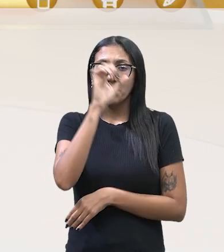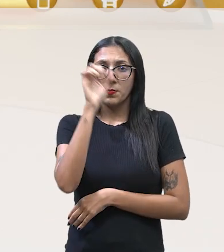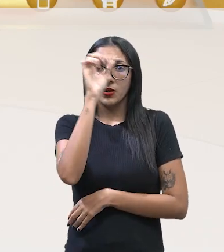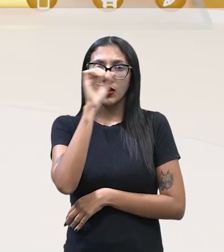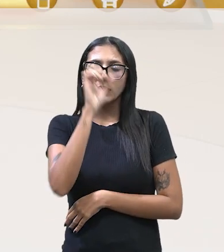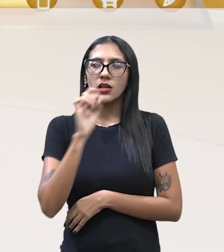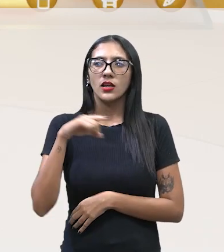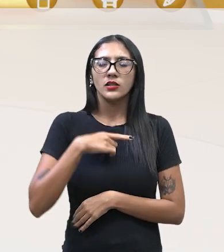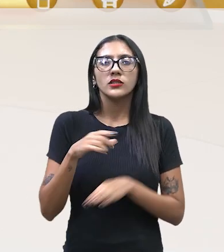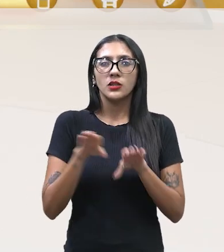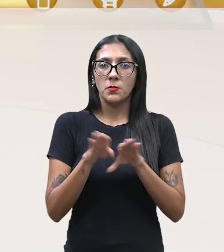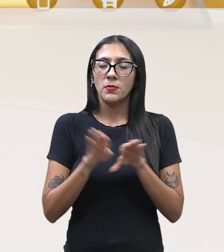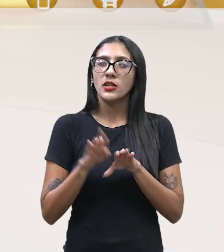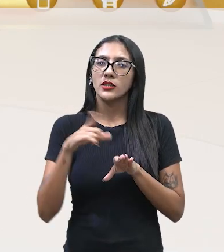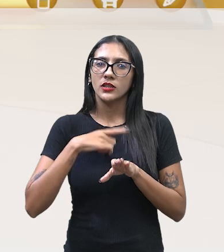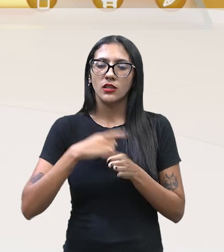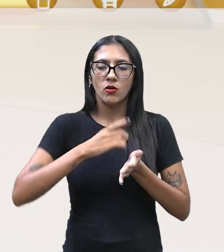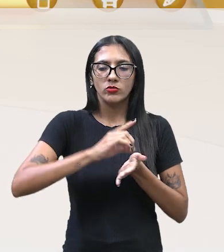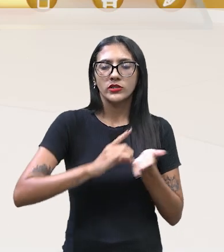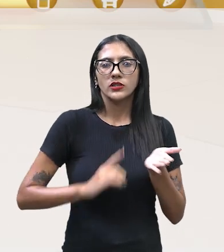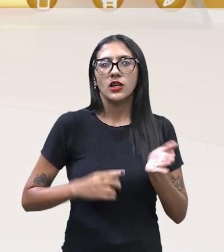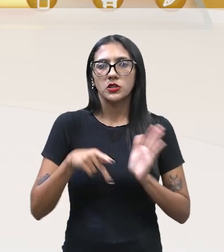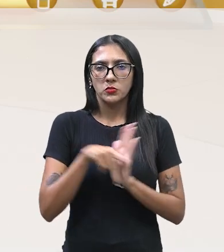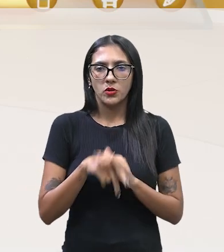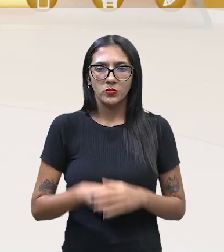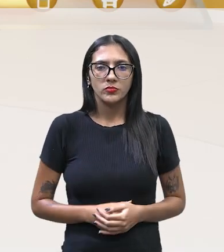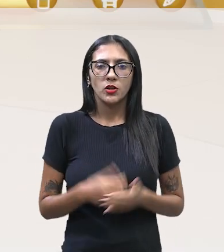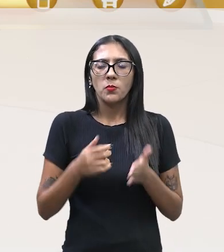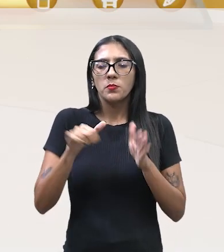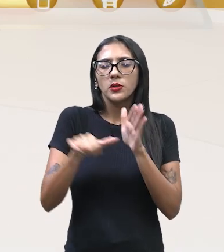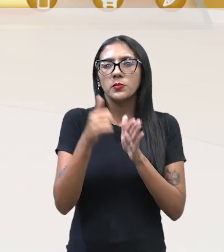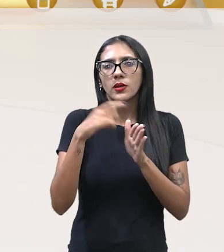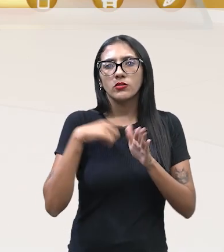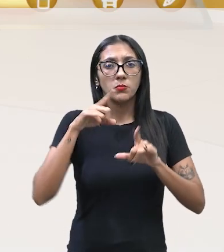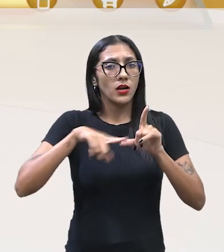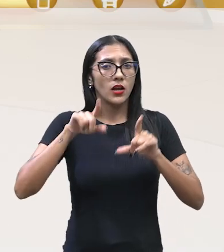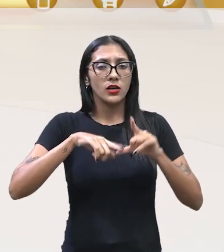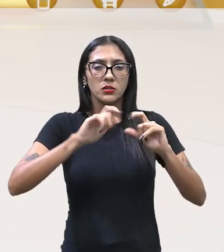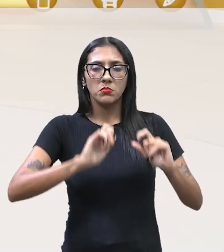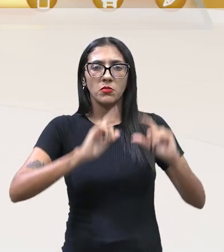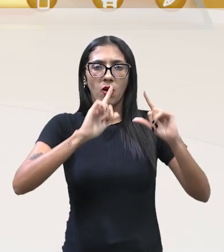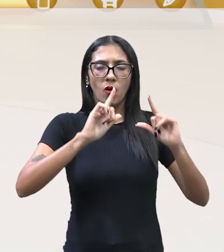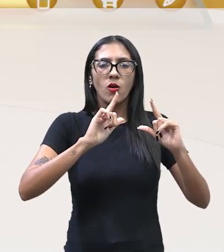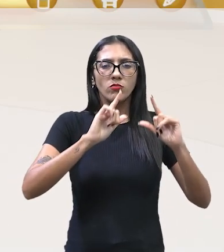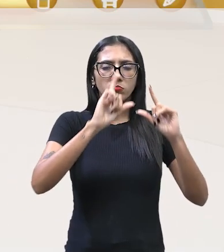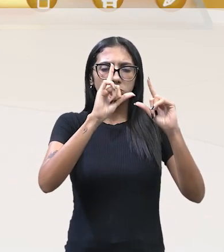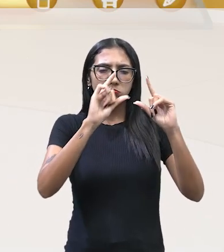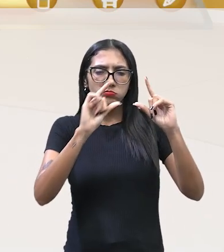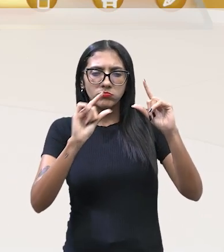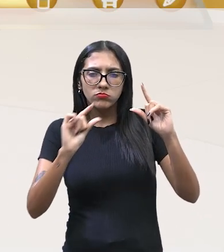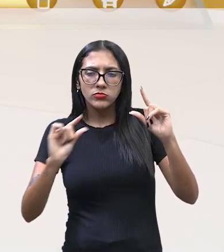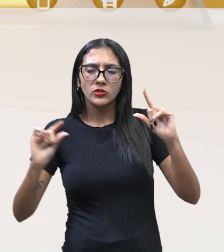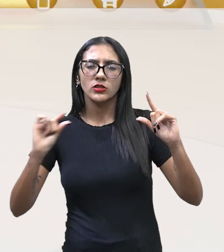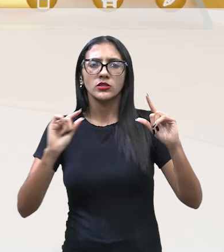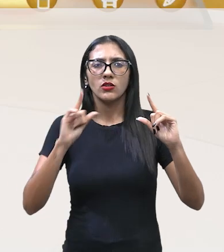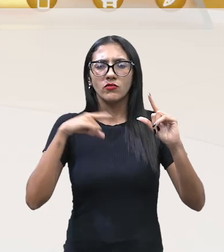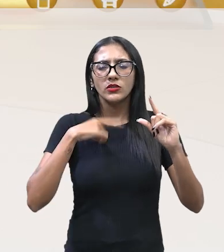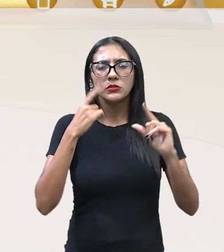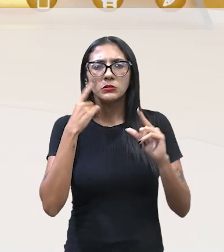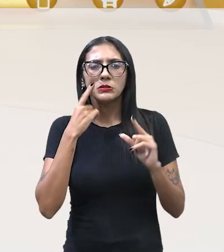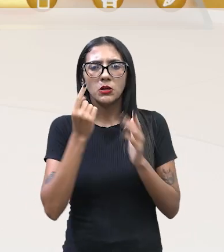porque ele também tem um design. Primeiro, o chamativo, as letras são maiores, aí vai diminuindo. Se você perceber um cartaz